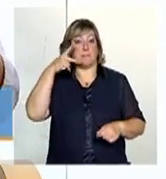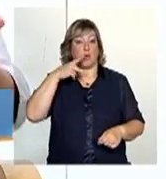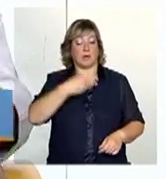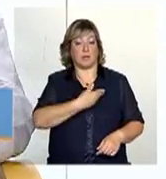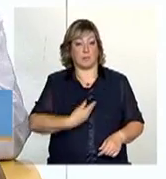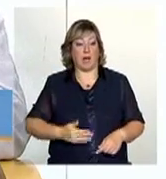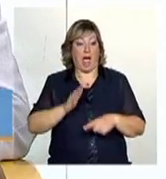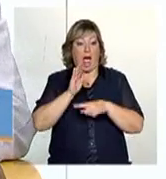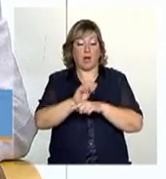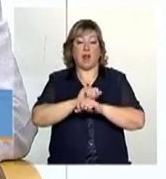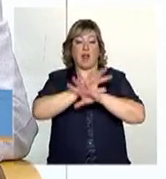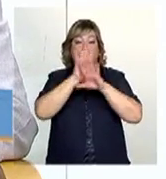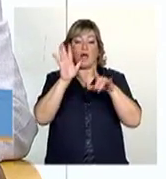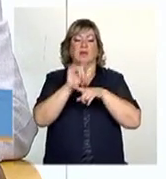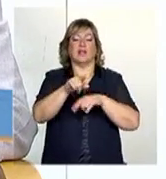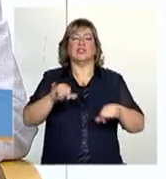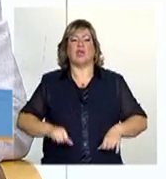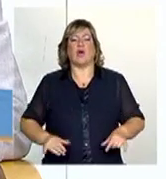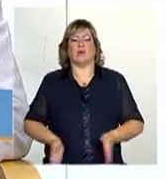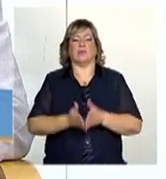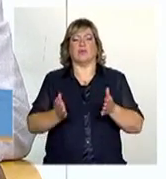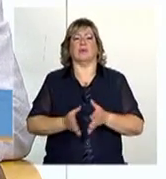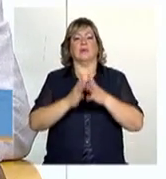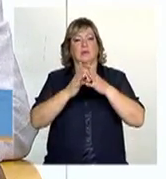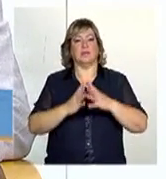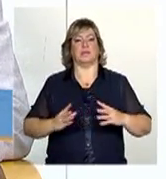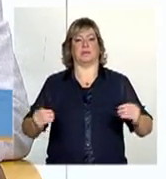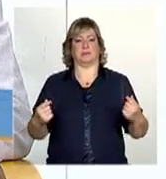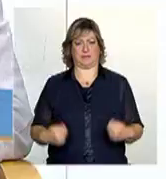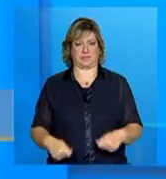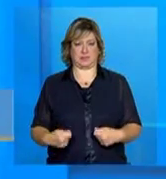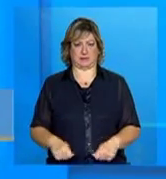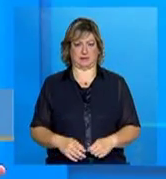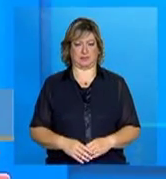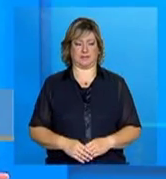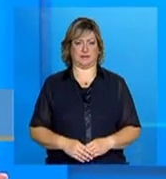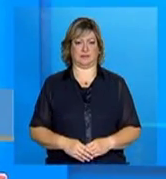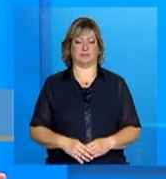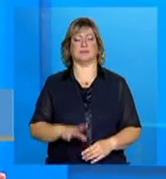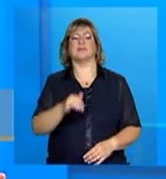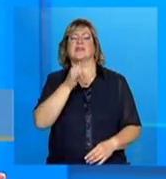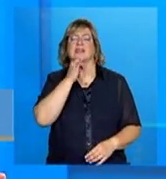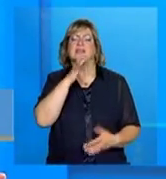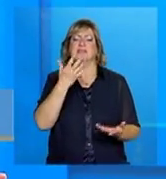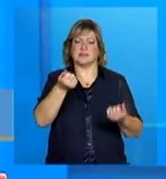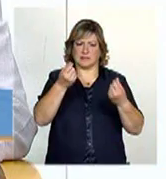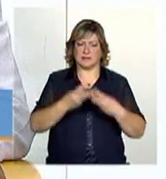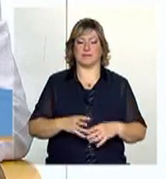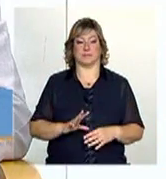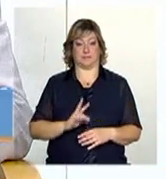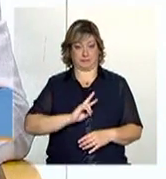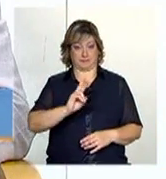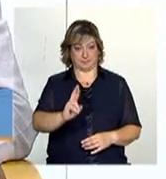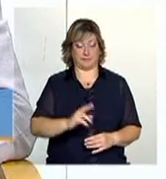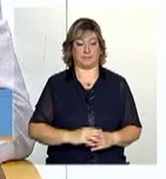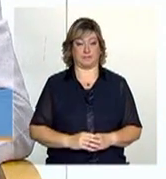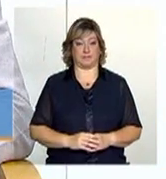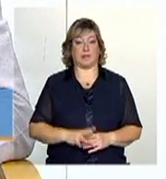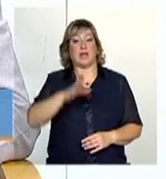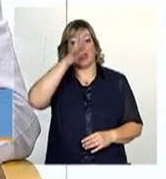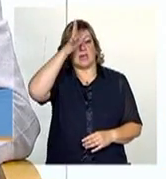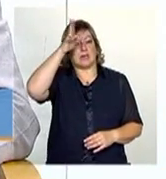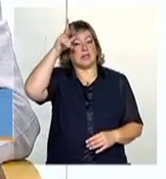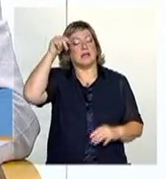para que eles saiam da situação de pobreza e vulnerabilidade. Me dê um exemplo. Me dê um Exemplos indígenas e